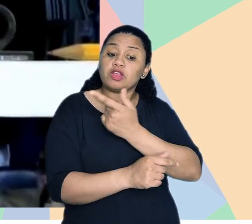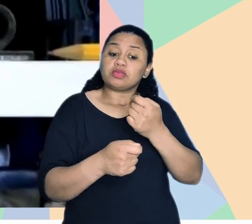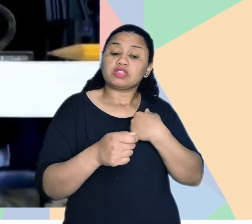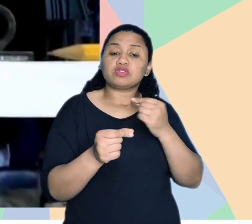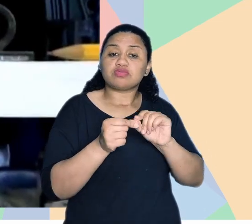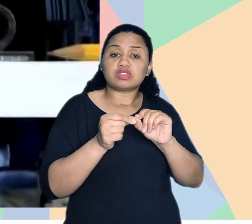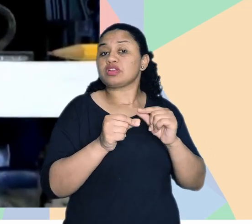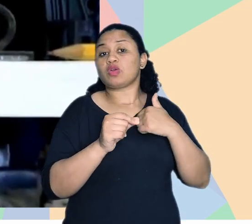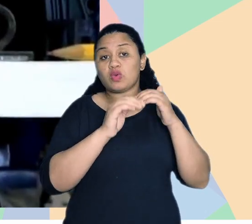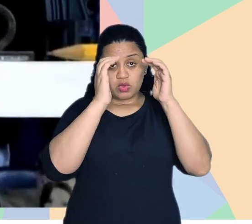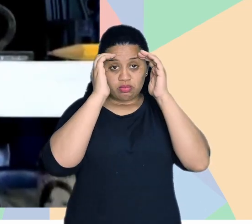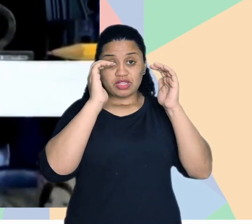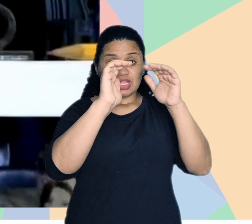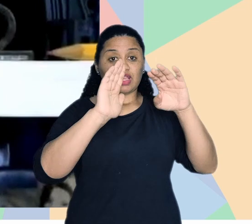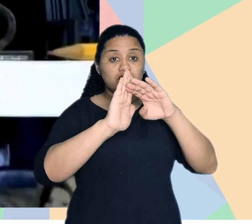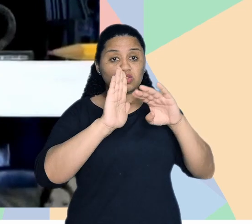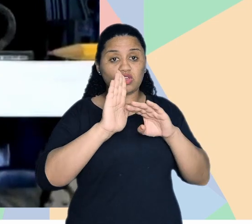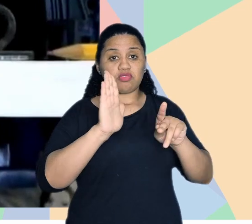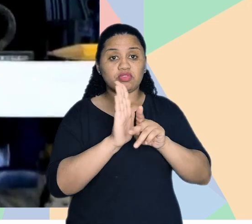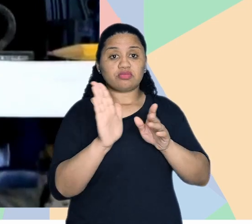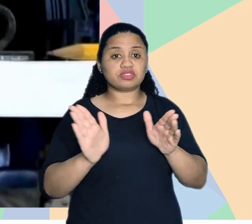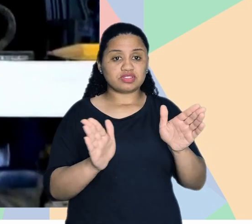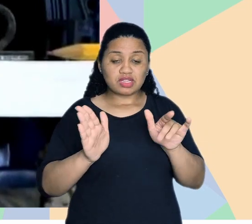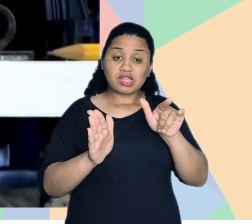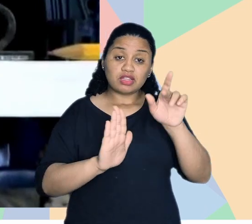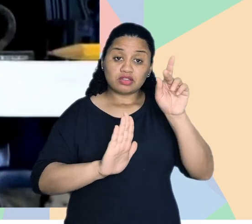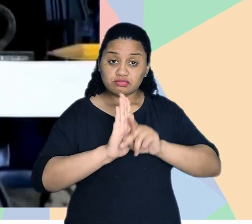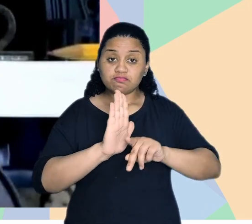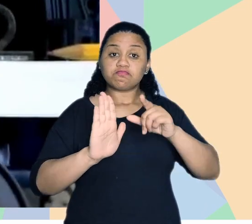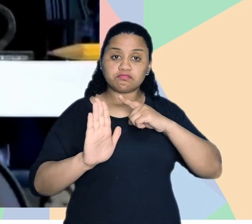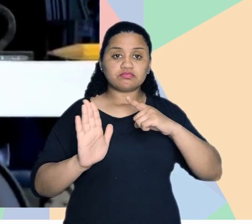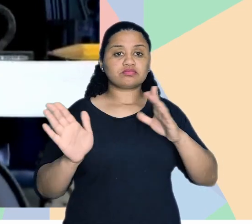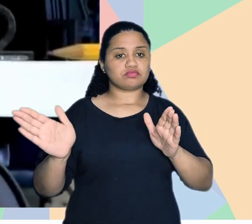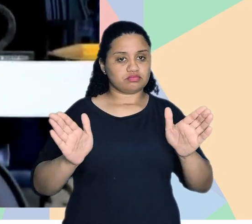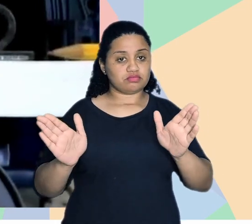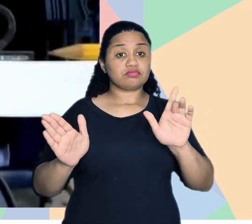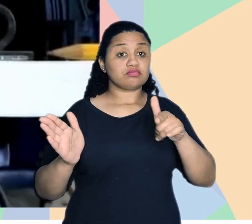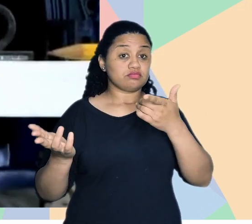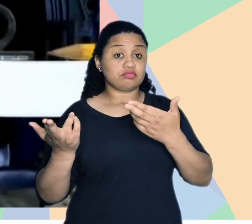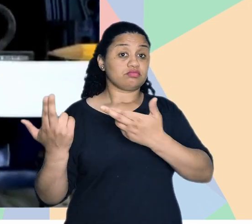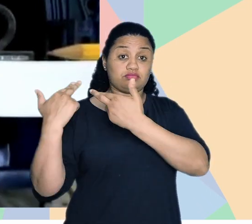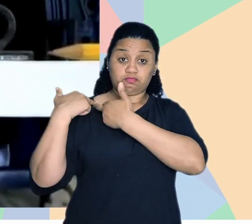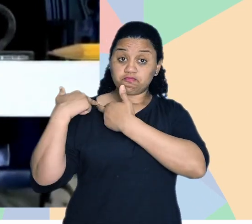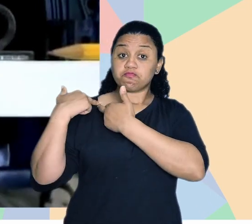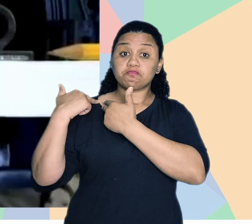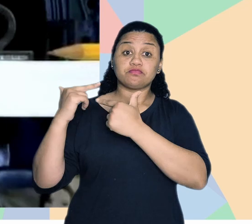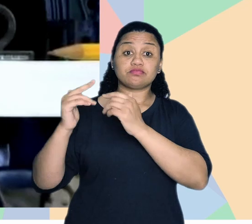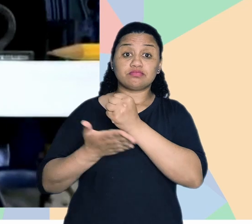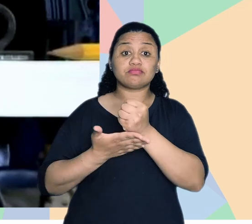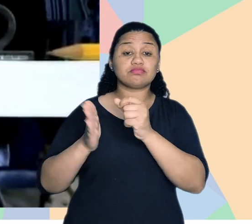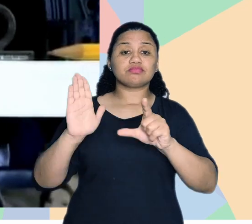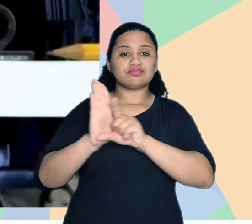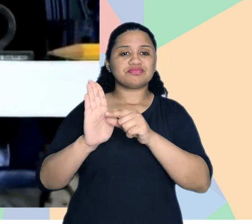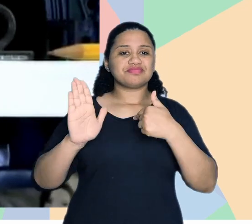eu preciso assinalar que eu cumpri com as normas de acessibilidade. E esse projeto está acessível. Então, é uma responsabilidade